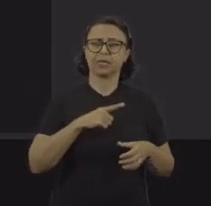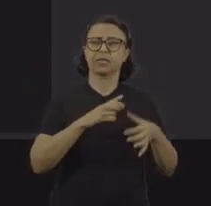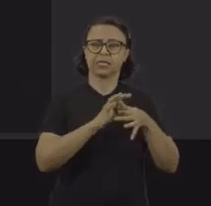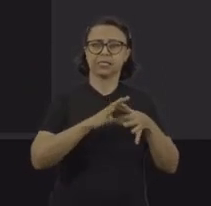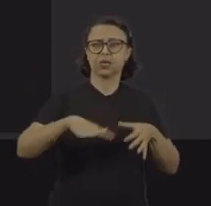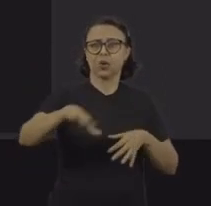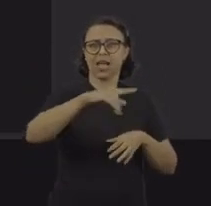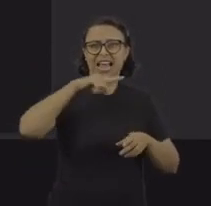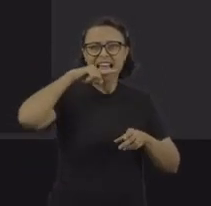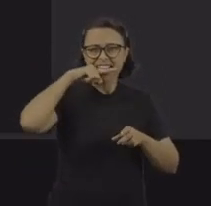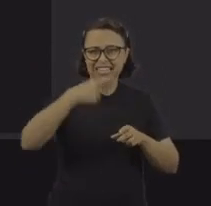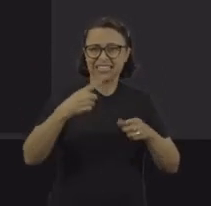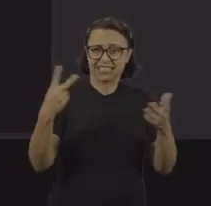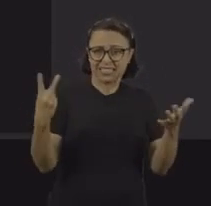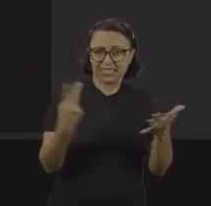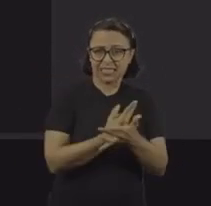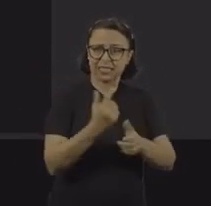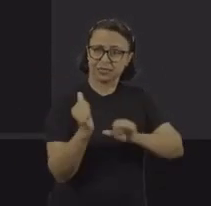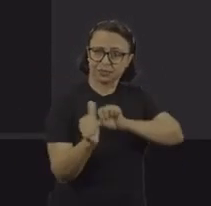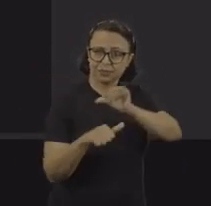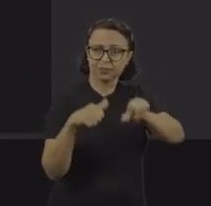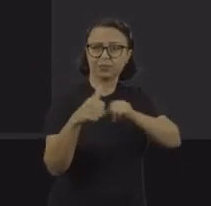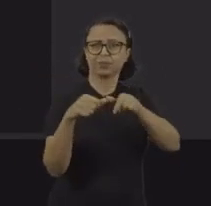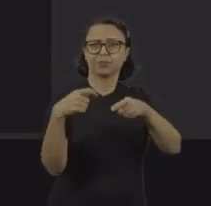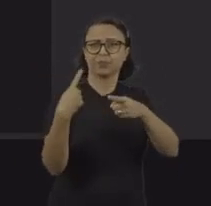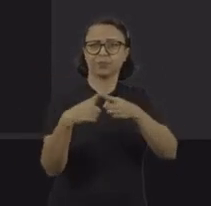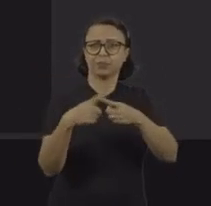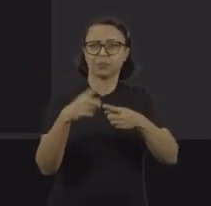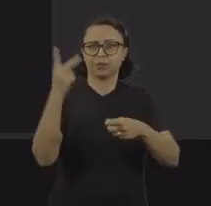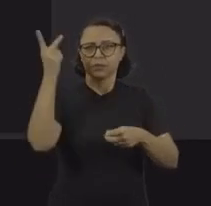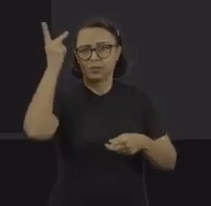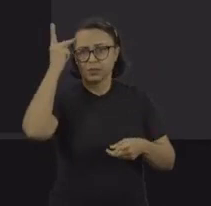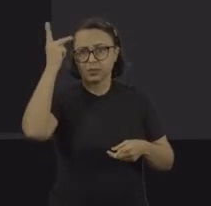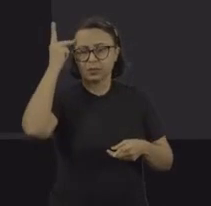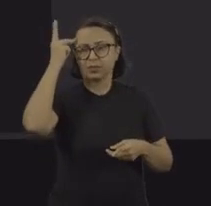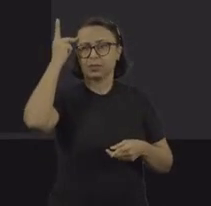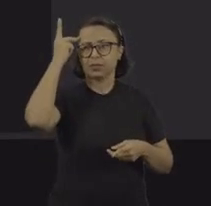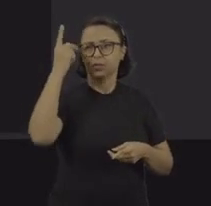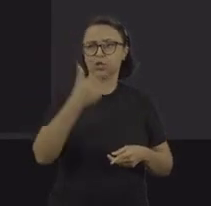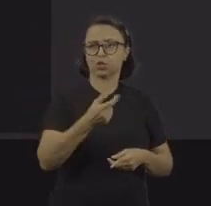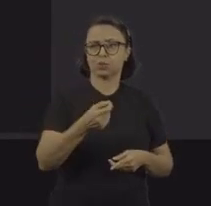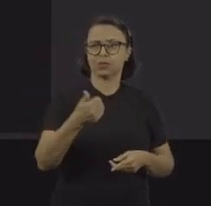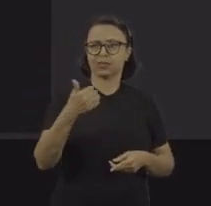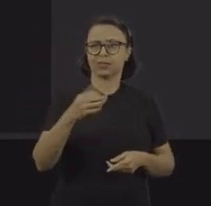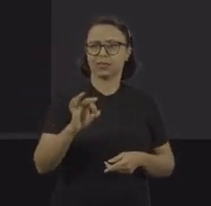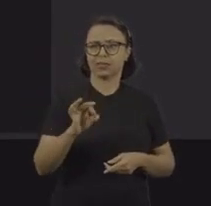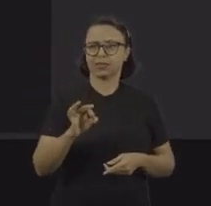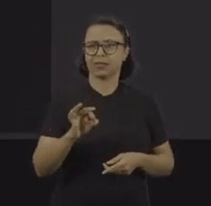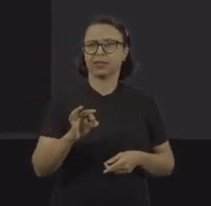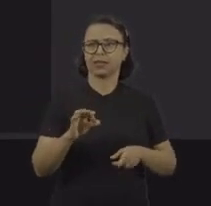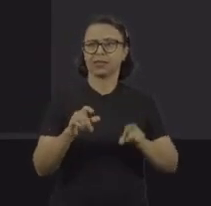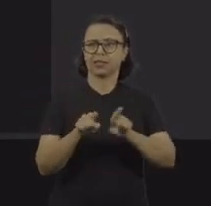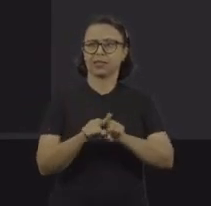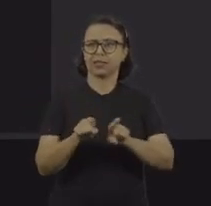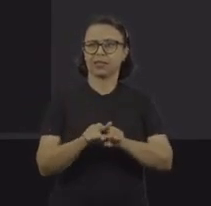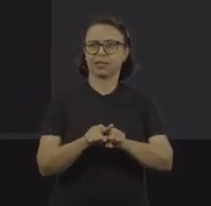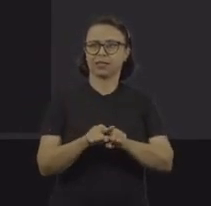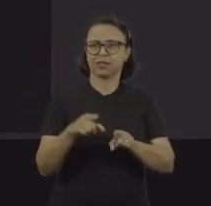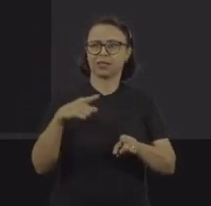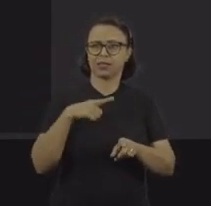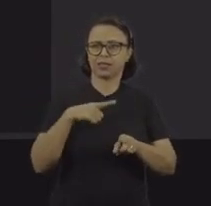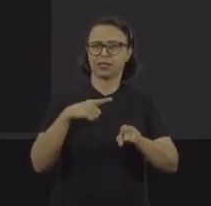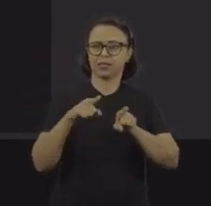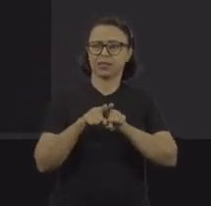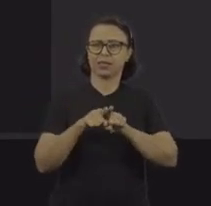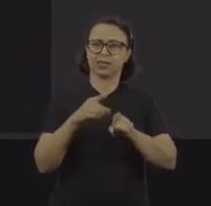cana em função da força-tarefa que se realizou no estado de São Paulo no começo dos anos 2010, com mecanização em terrenos planos, mas é